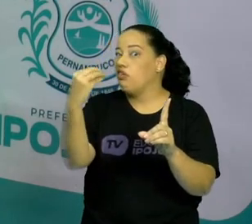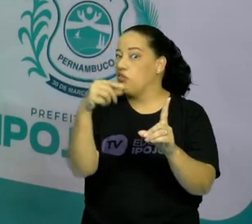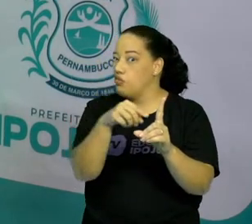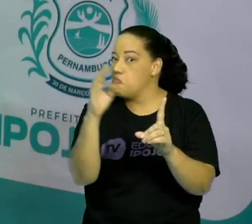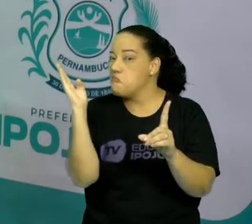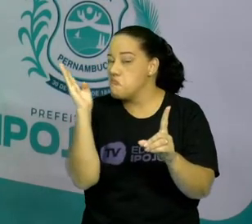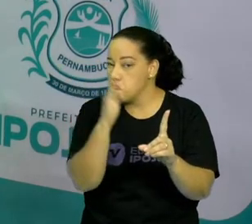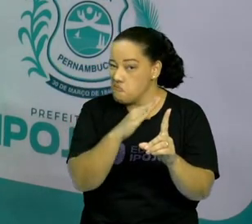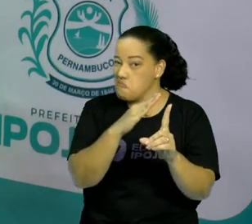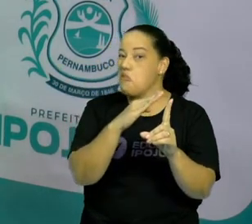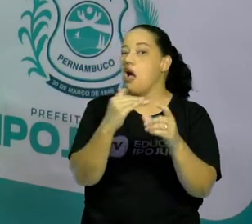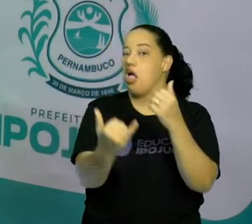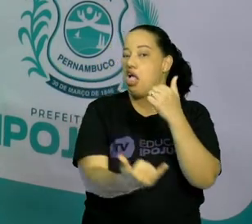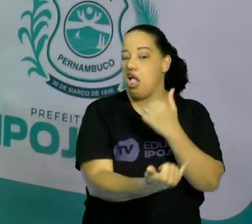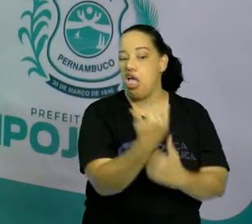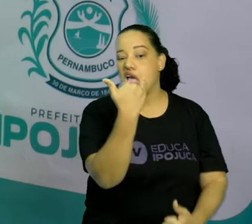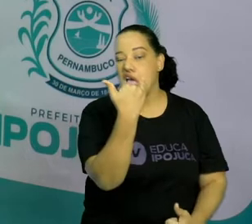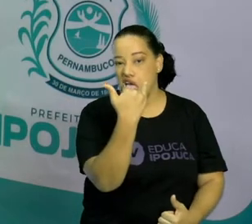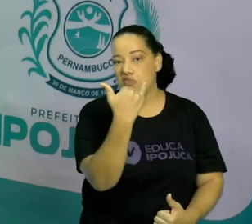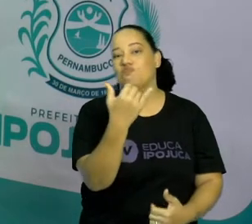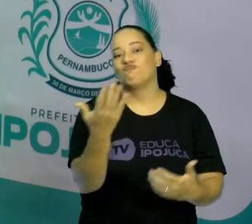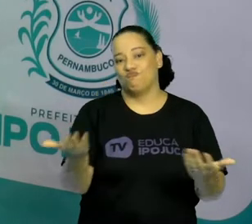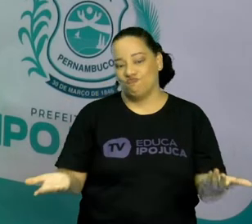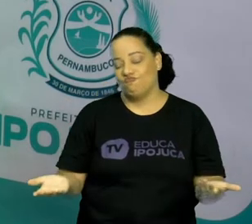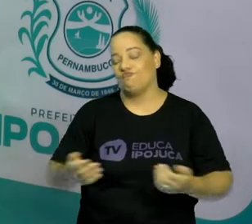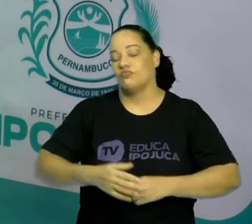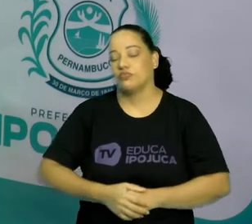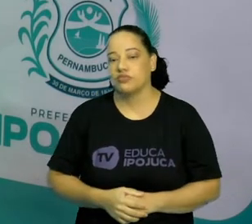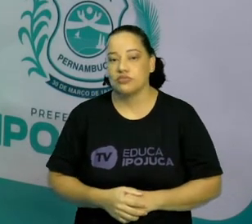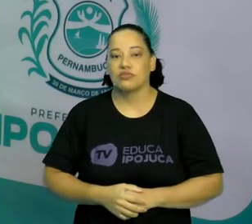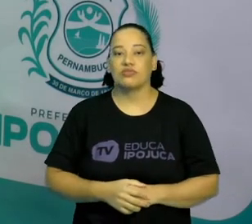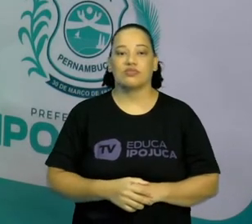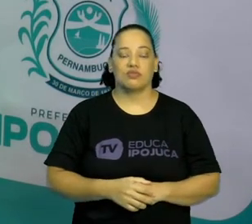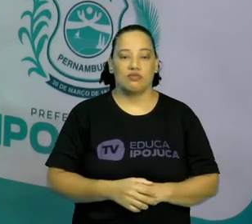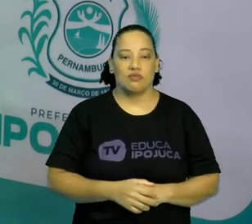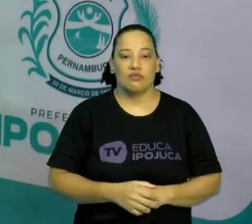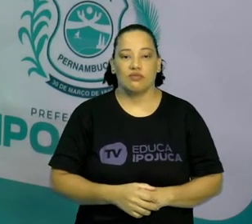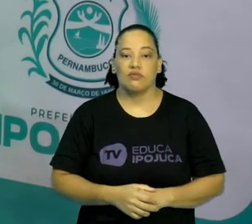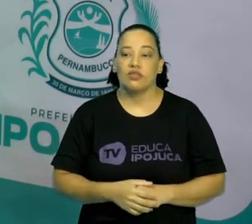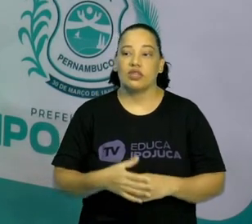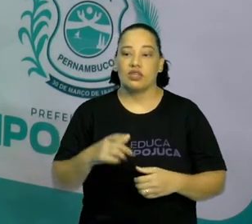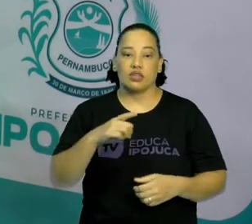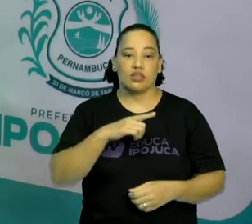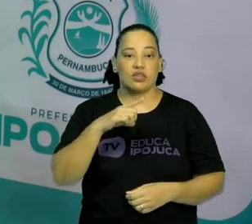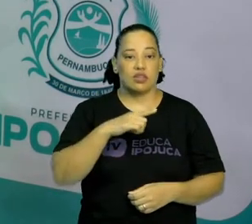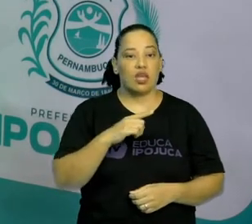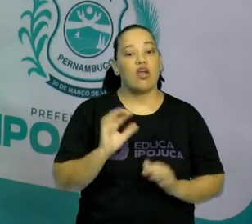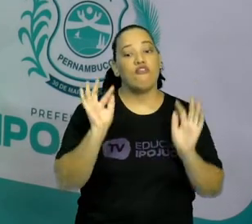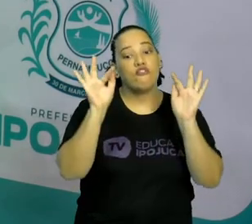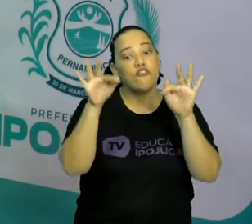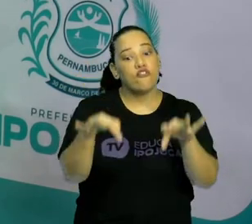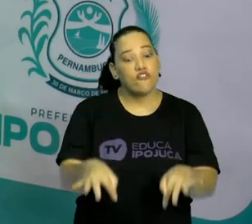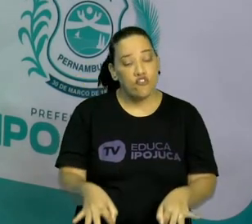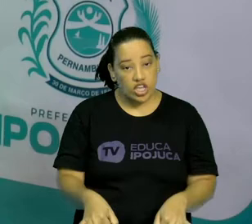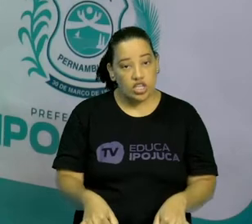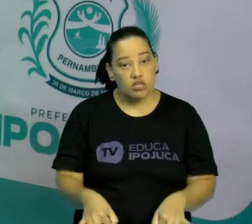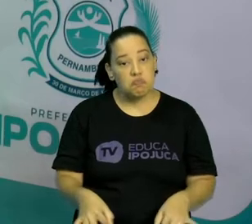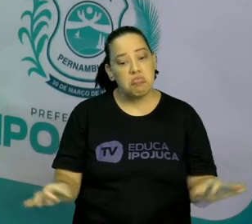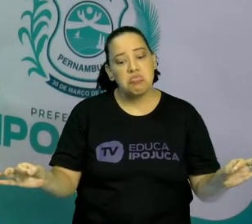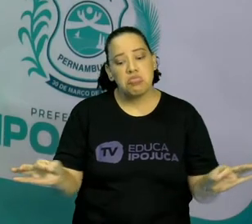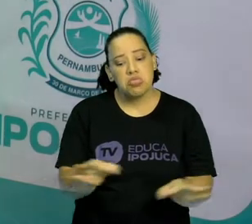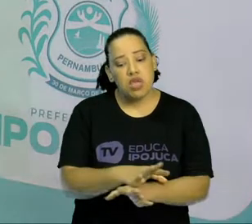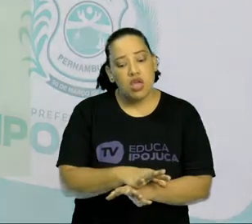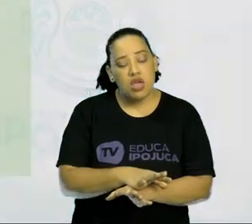enganou, né, Muito bem. Temos também o fim. O fim da história.